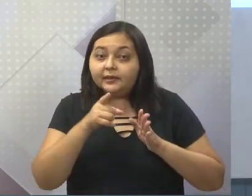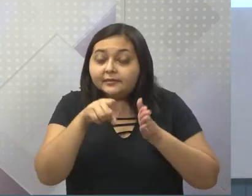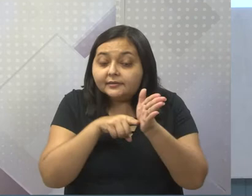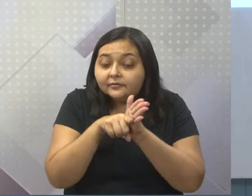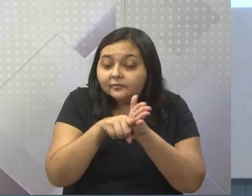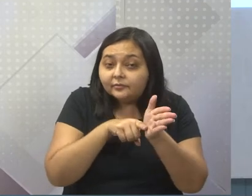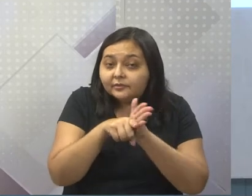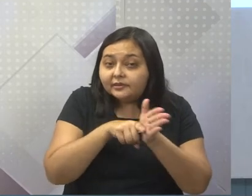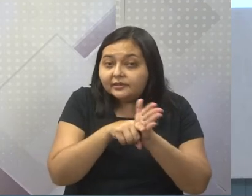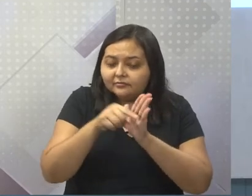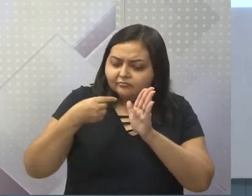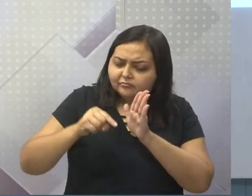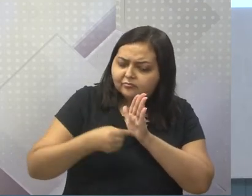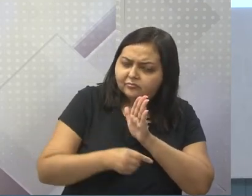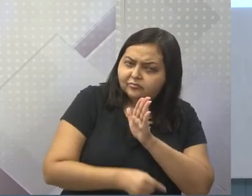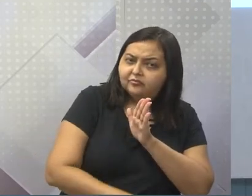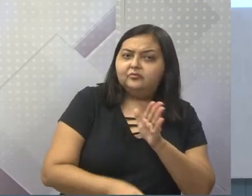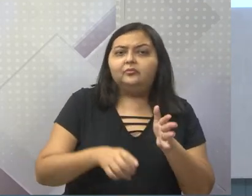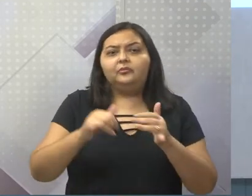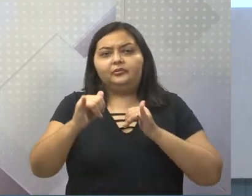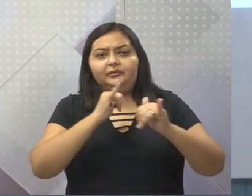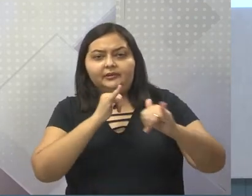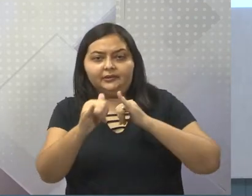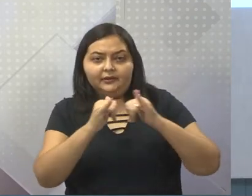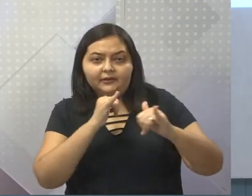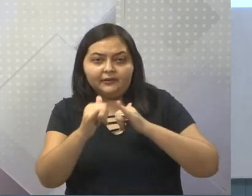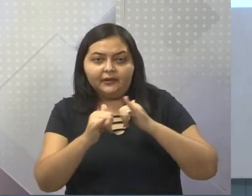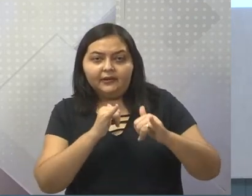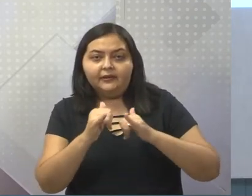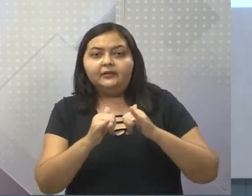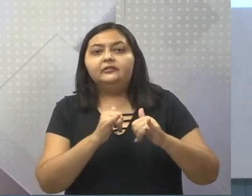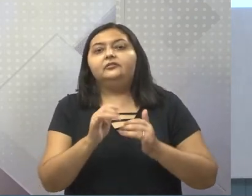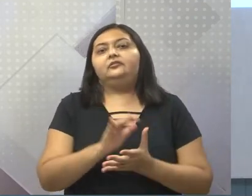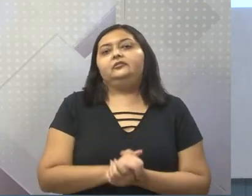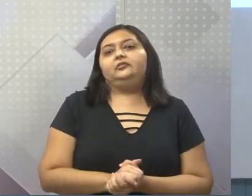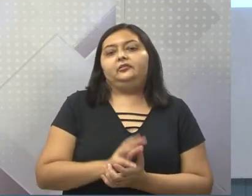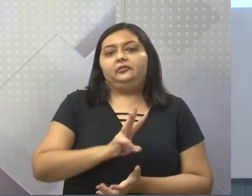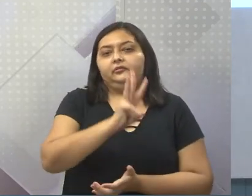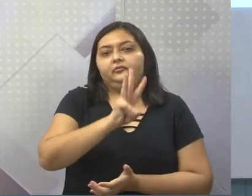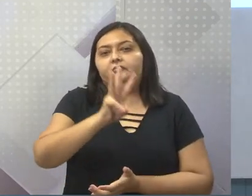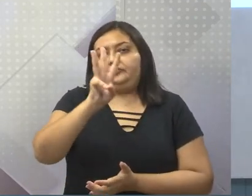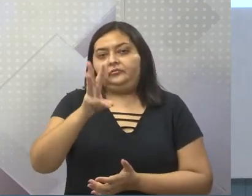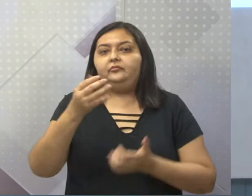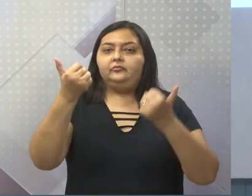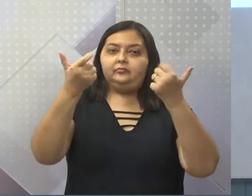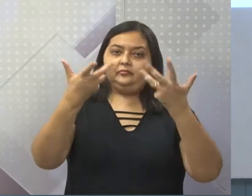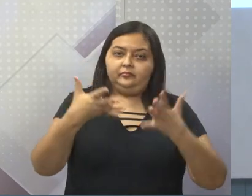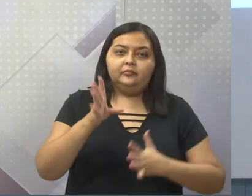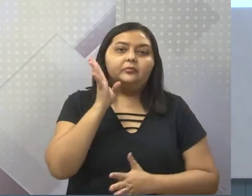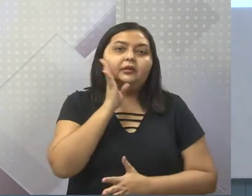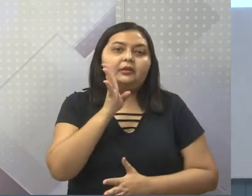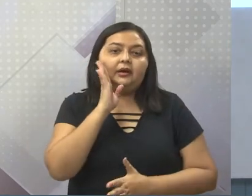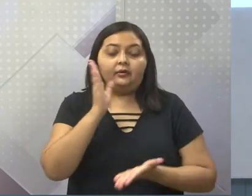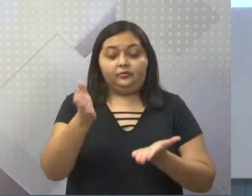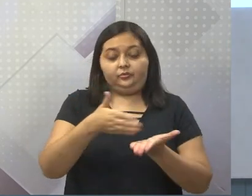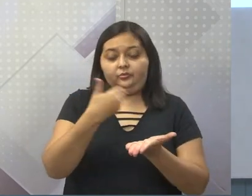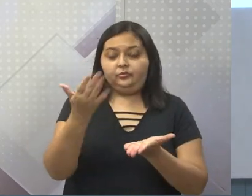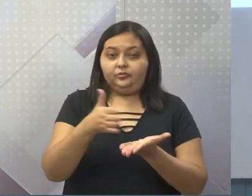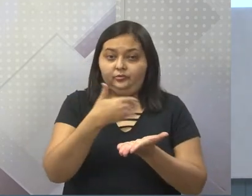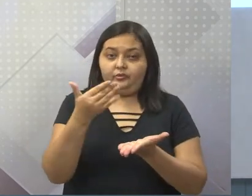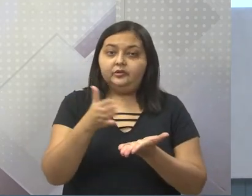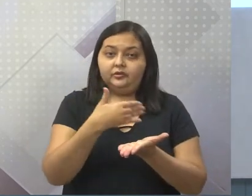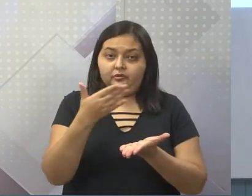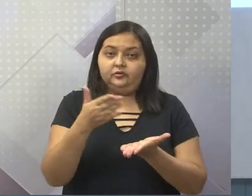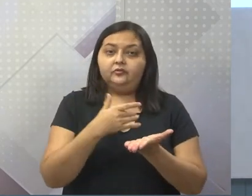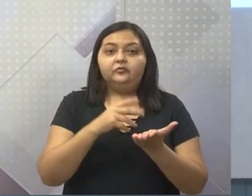pesquisa, se aprofundar um pouco mais, pode procurar a internet, vai lá, tem alguns sites muito bacanas, tá bom? No livro de vocês também tem